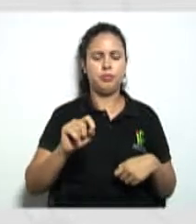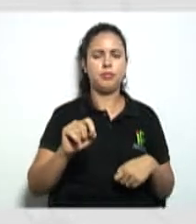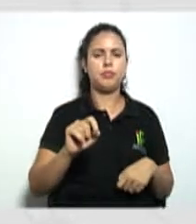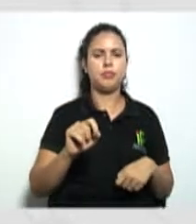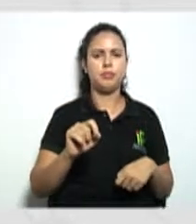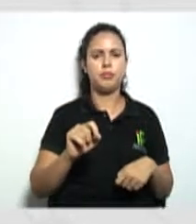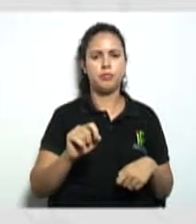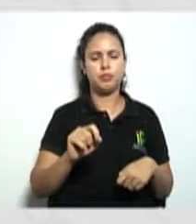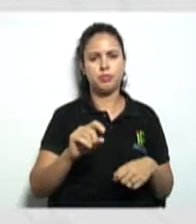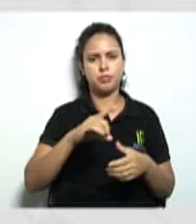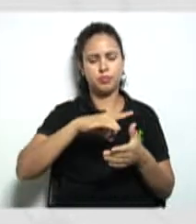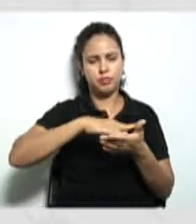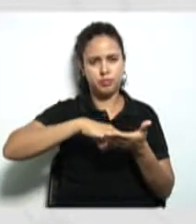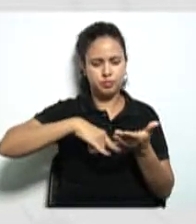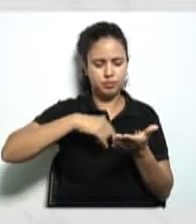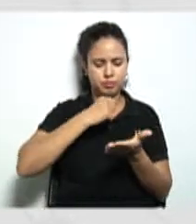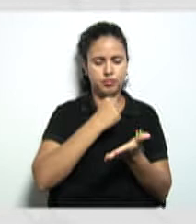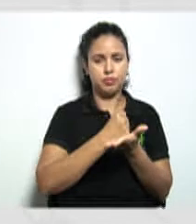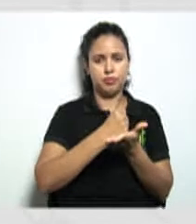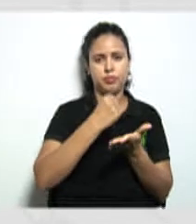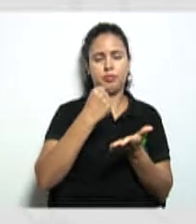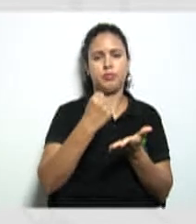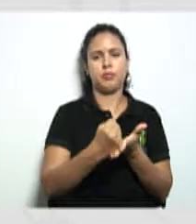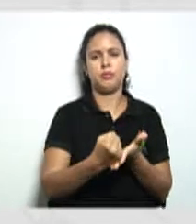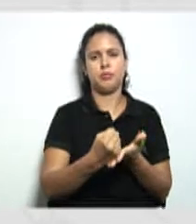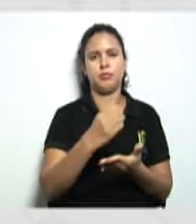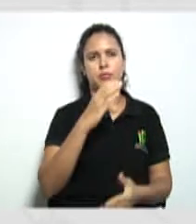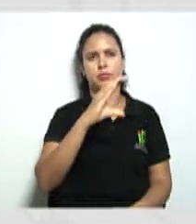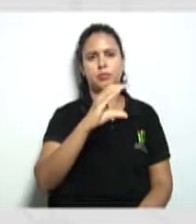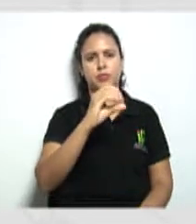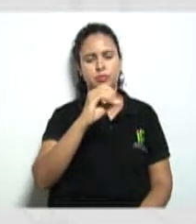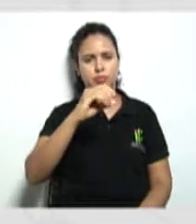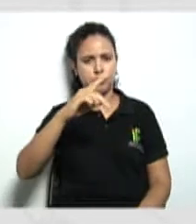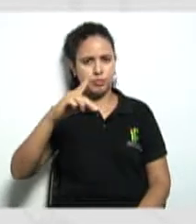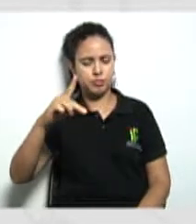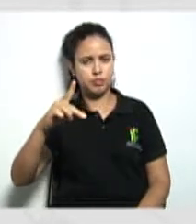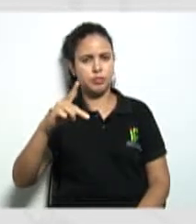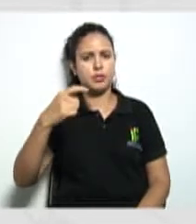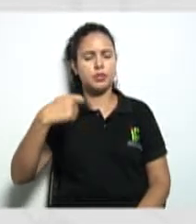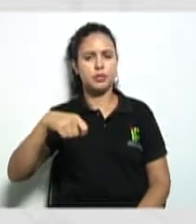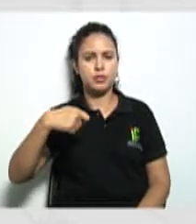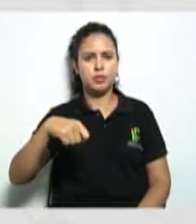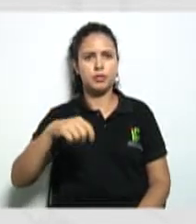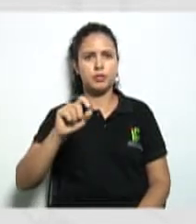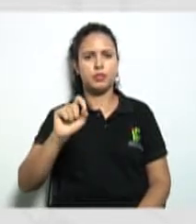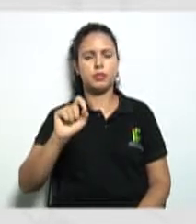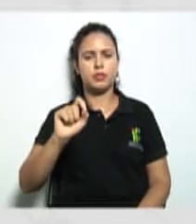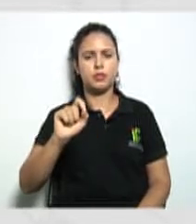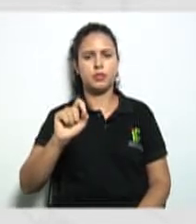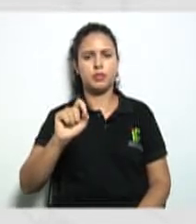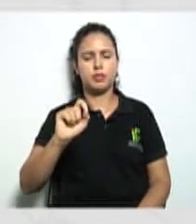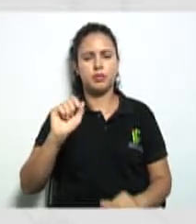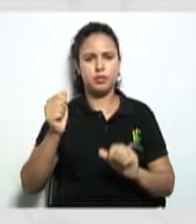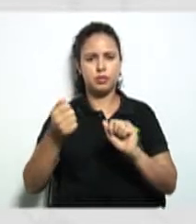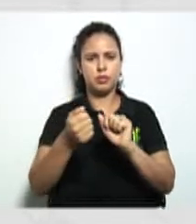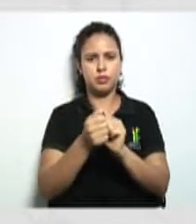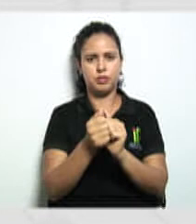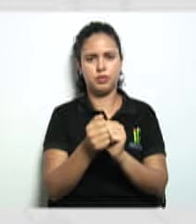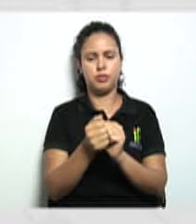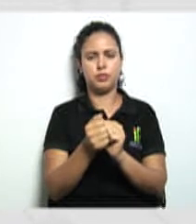registro da cooperativa que deve ser apresentado aonde na junta